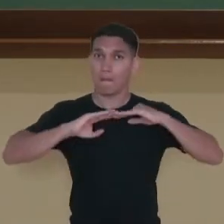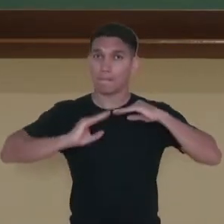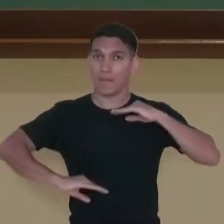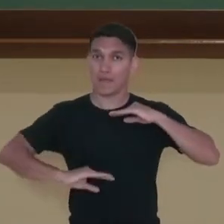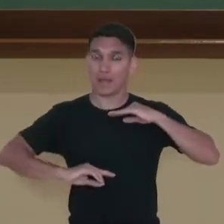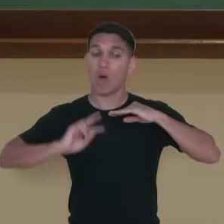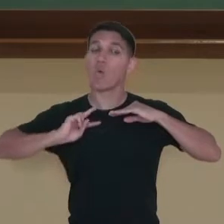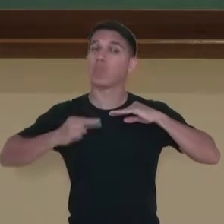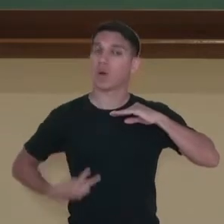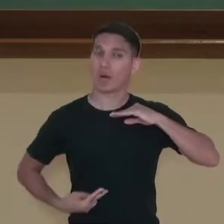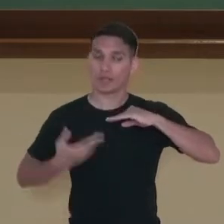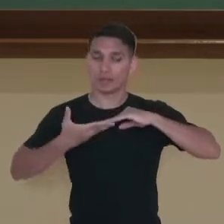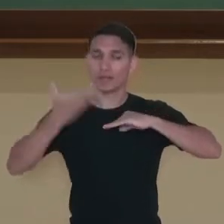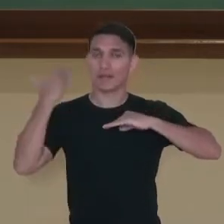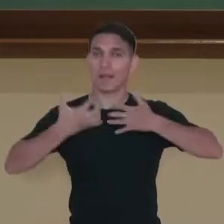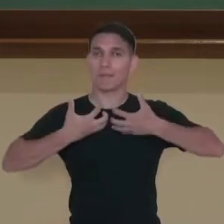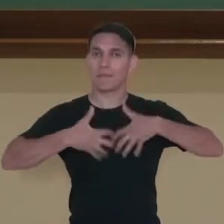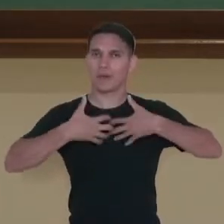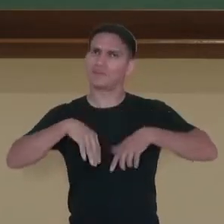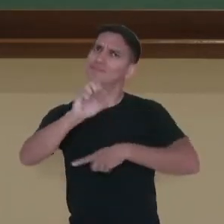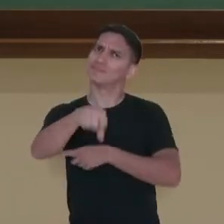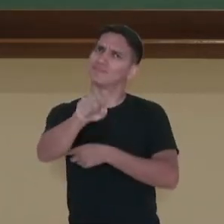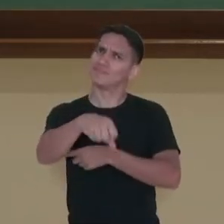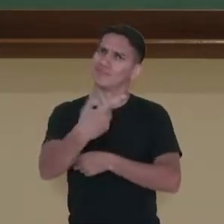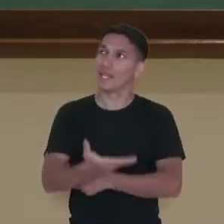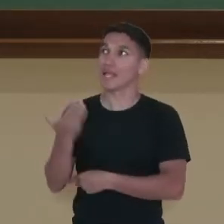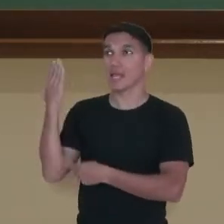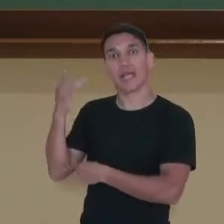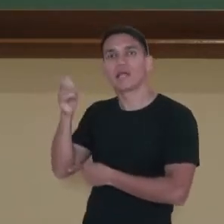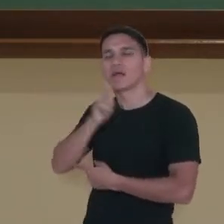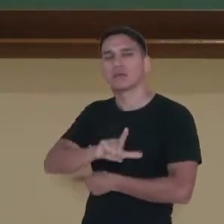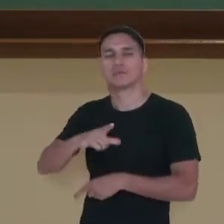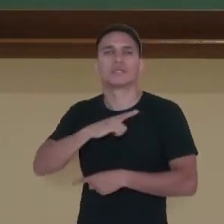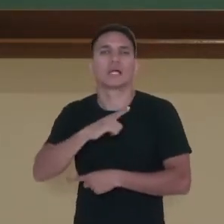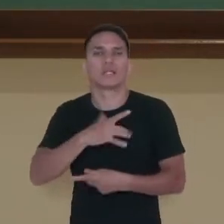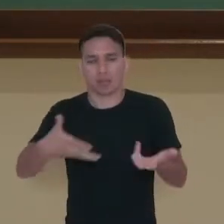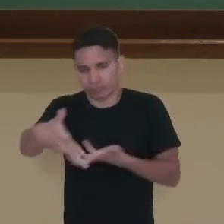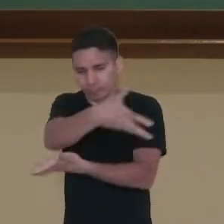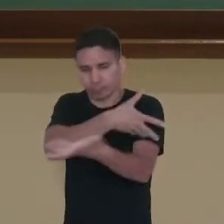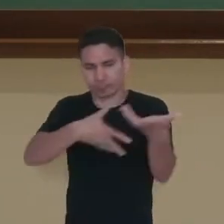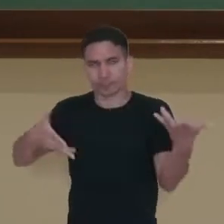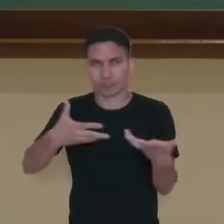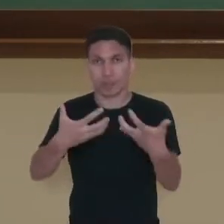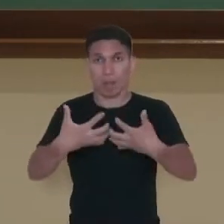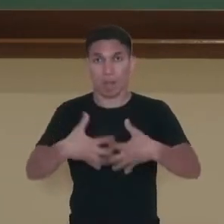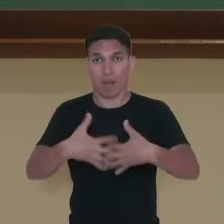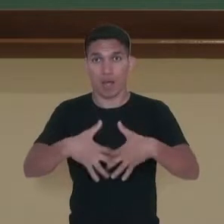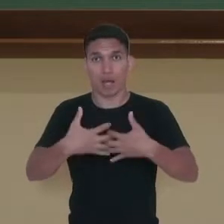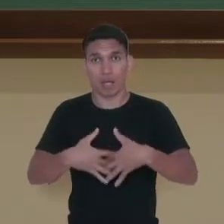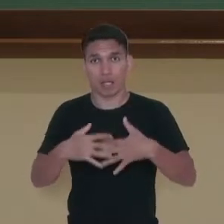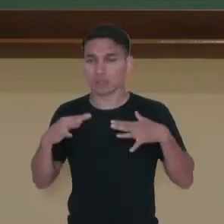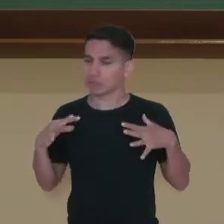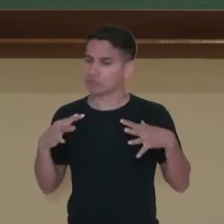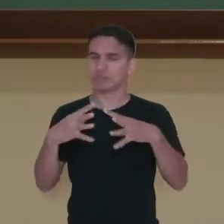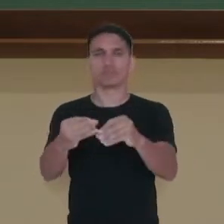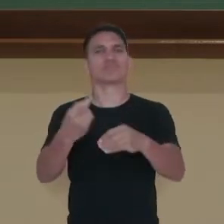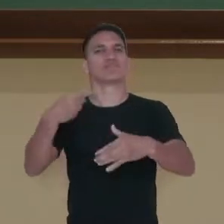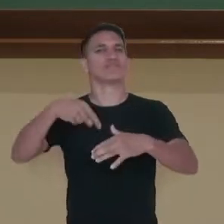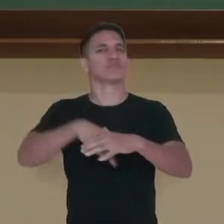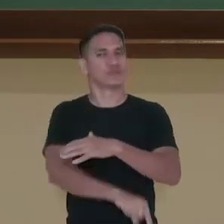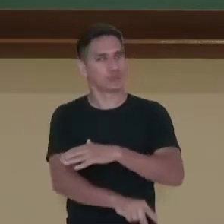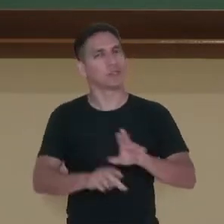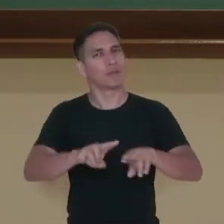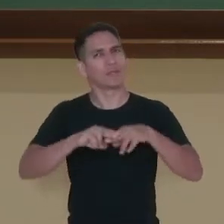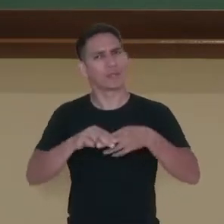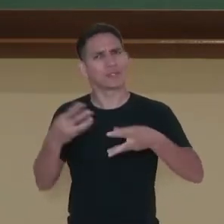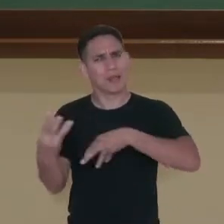metade máquina, isso mesmo. Nesses seres, a interação ator-máquina é de total imersão. É